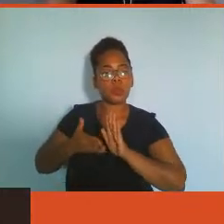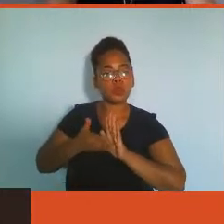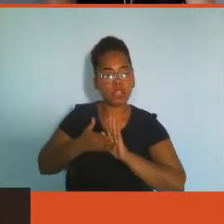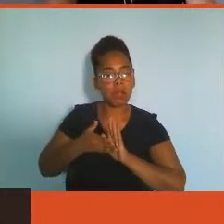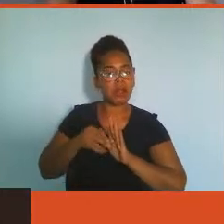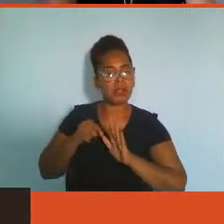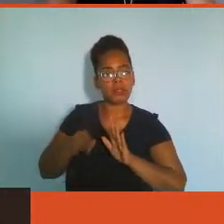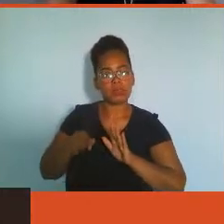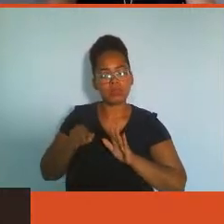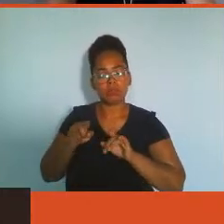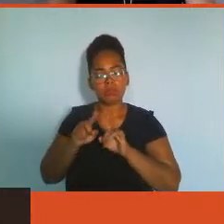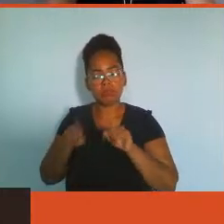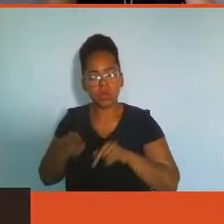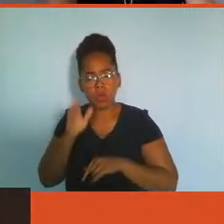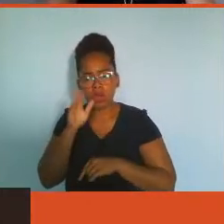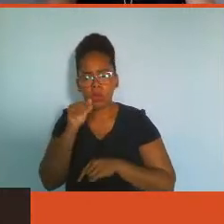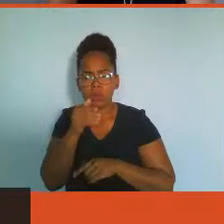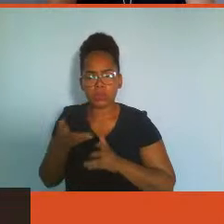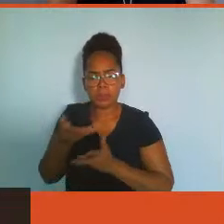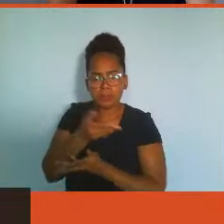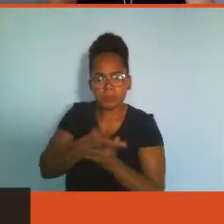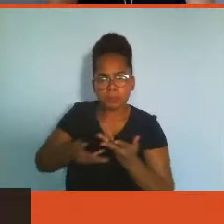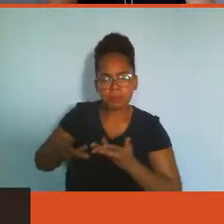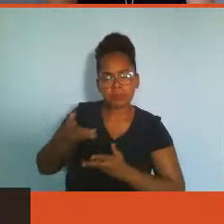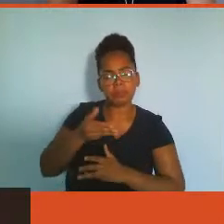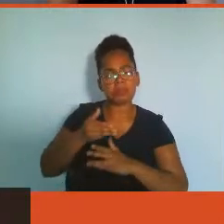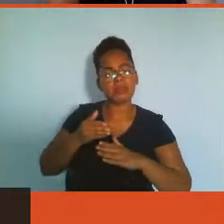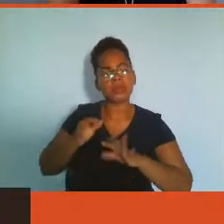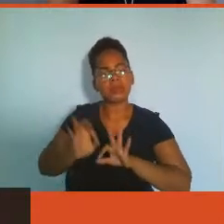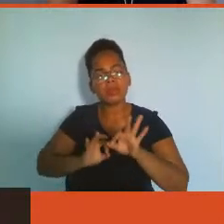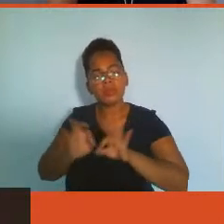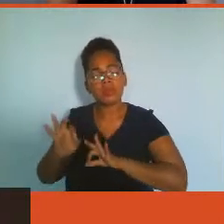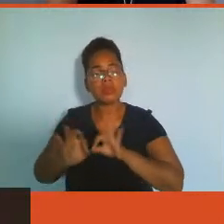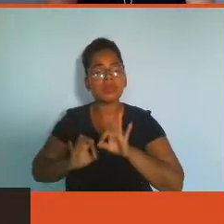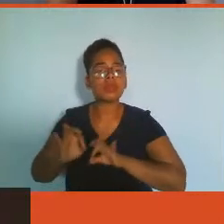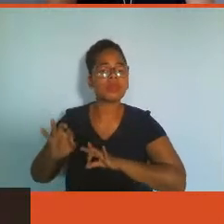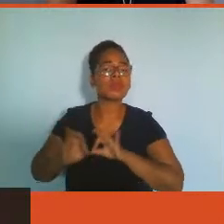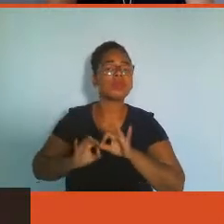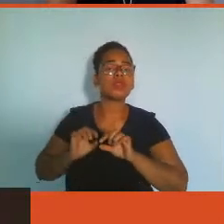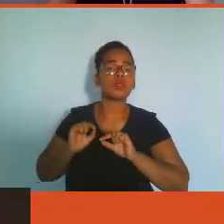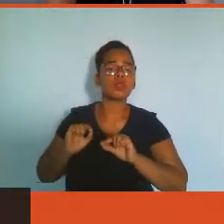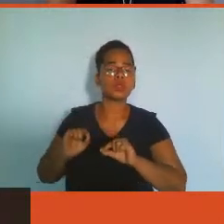né? isso vai fazer com que ele acabe